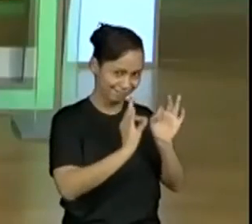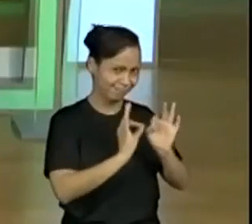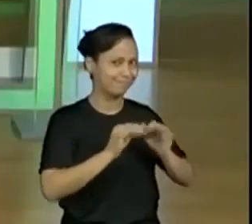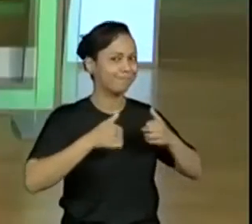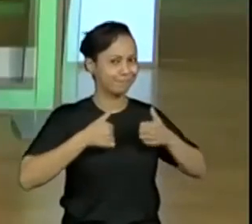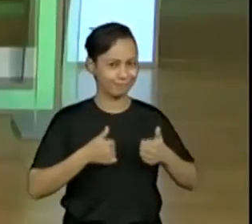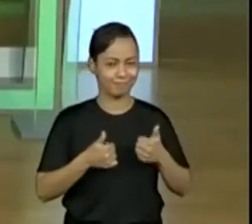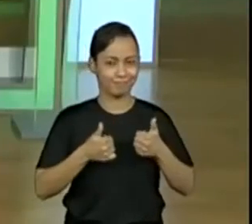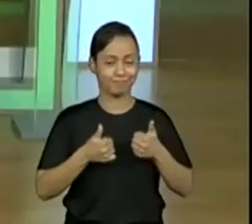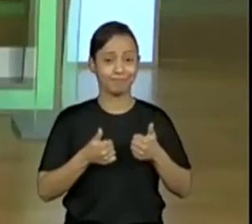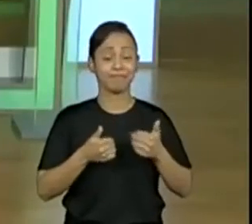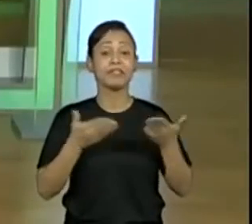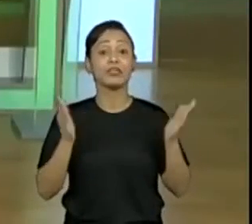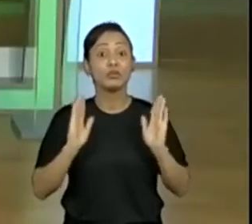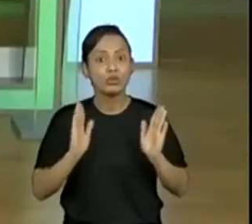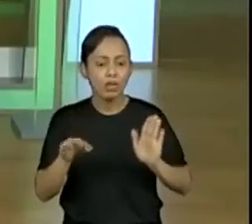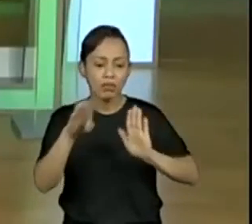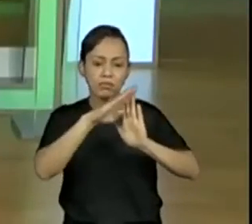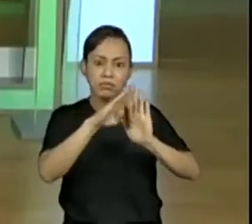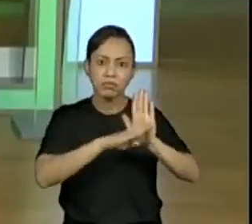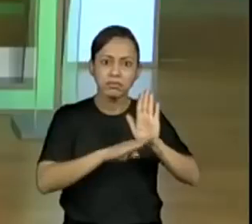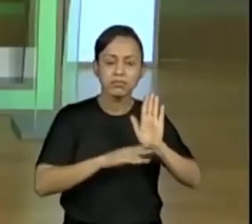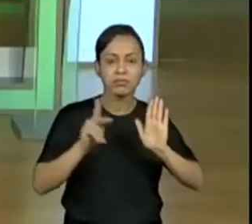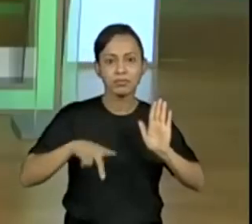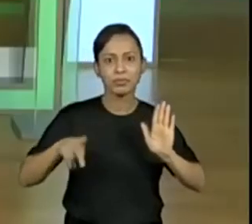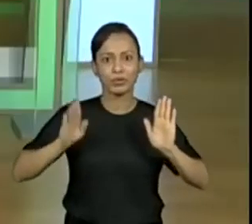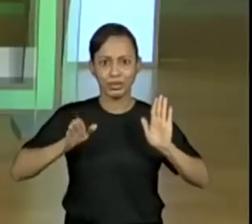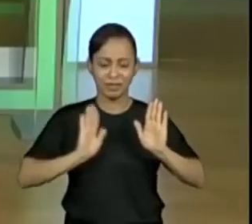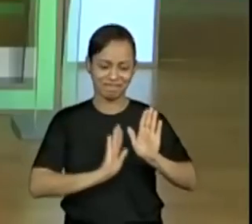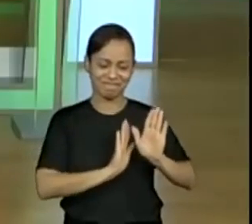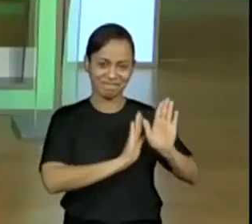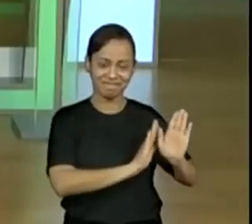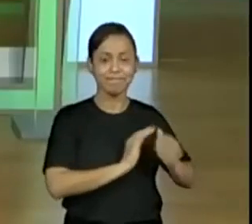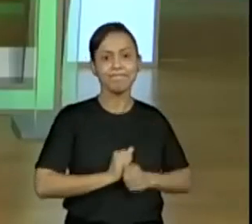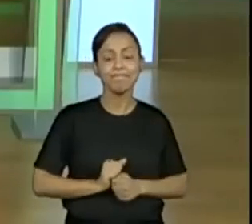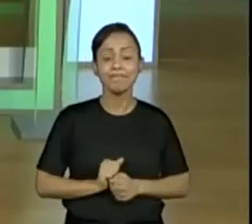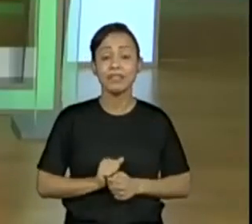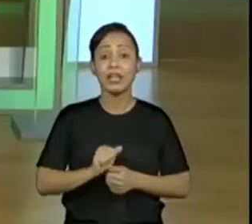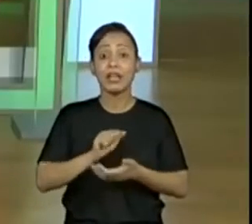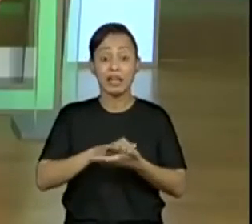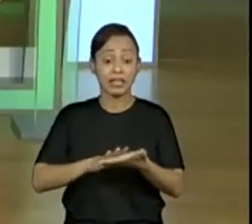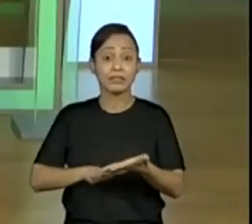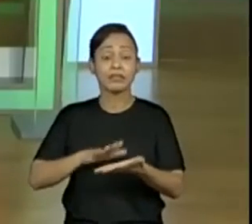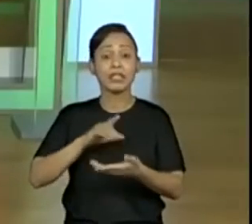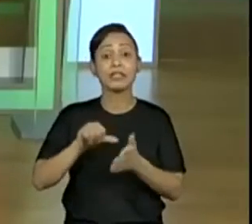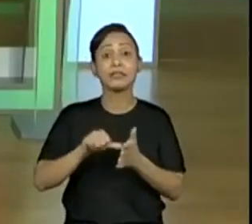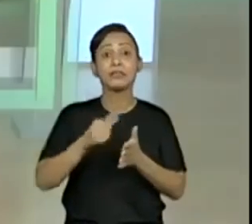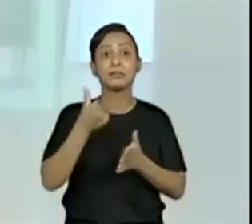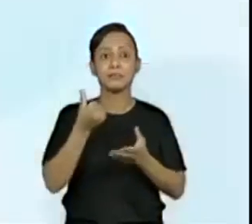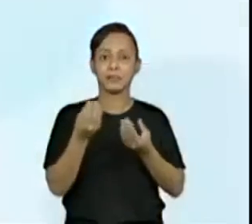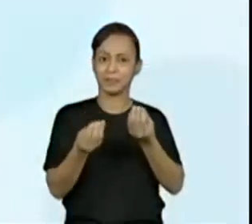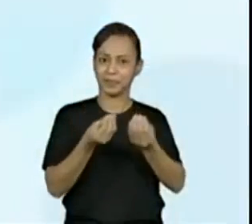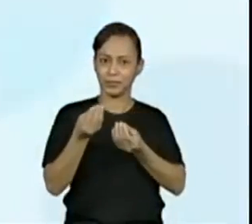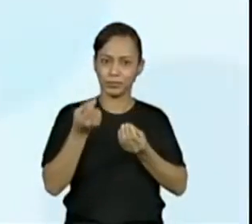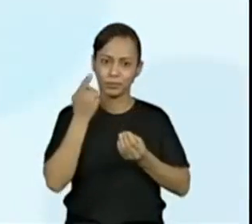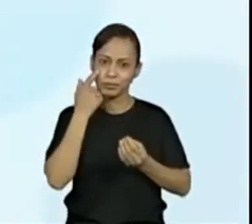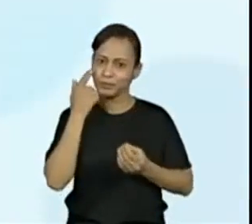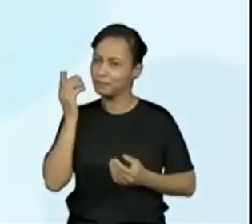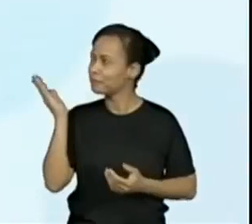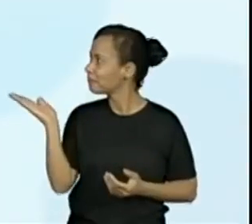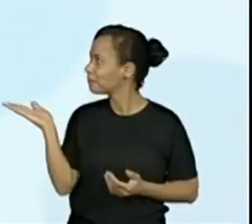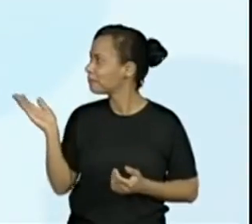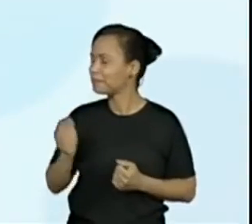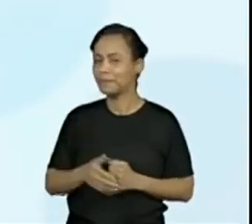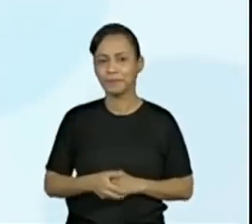ladinho. A gente vai para a primeira atividade. Qual que era a primeira aula de vocês? Olha só. Primeira aula.